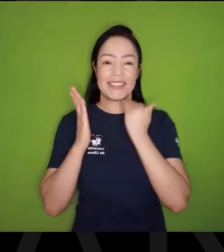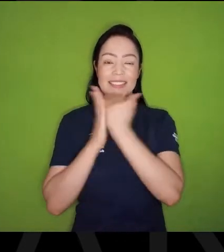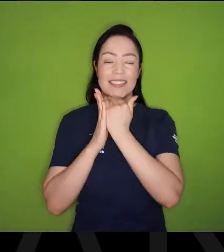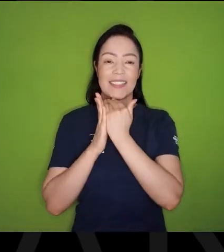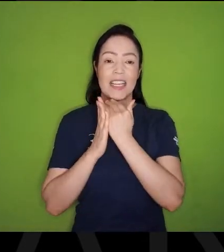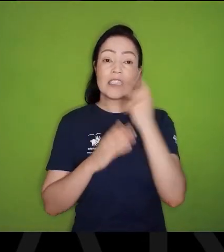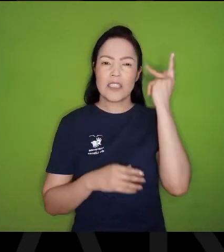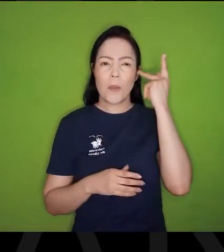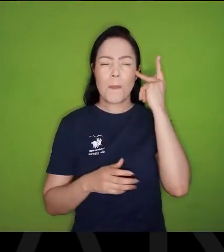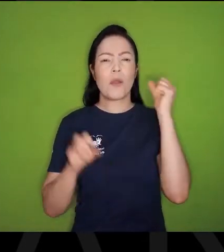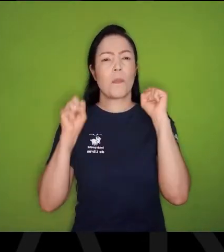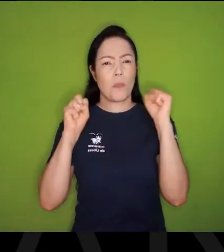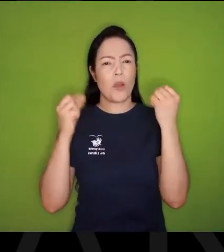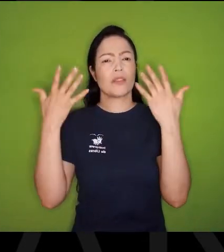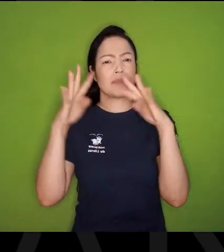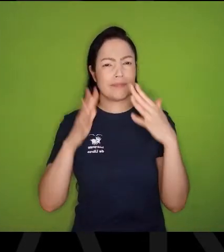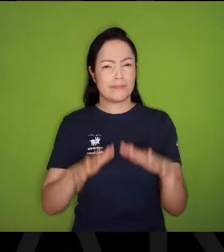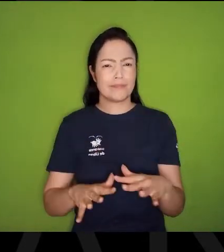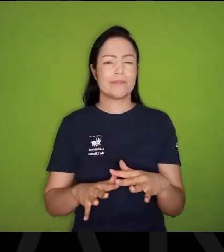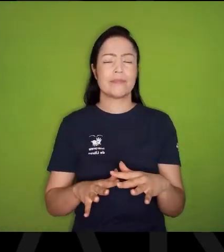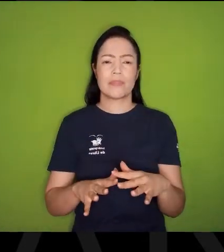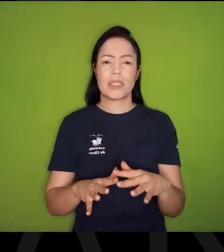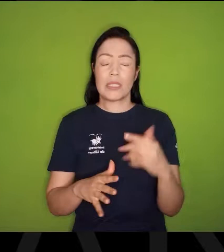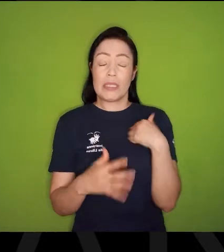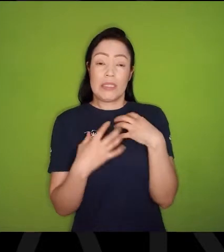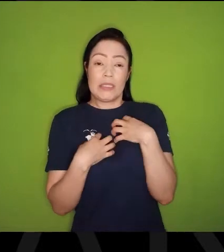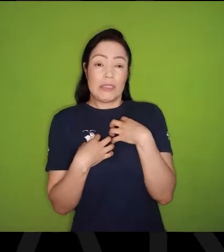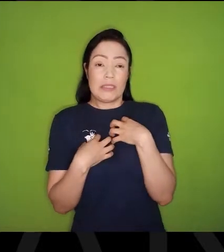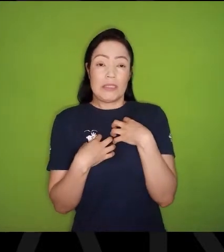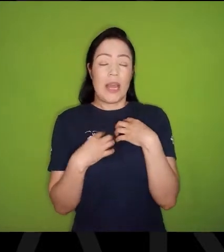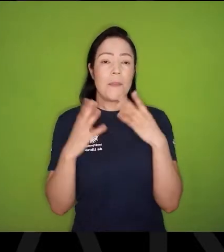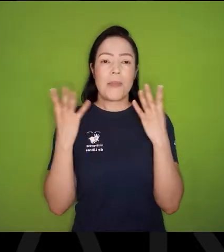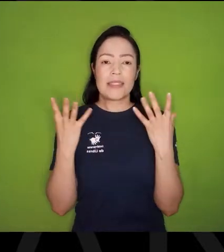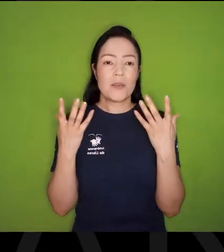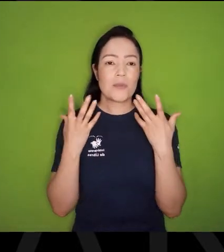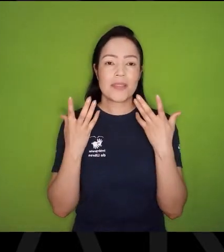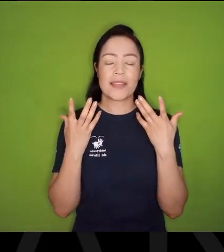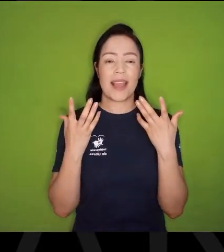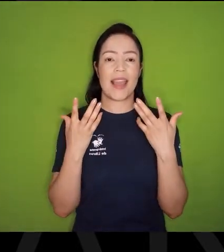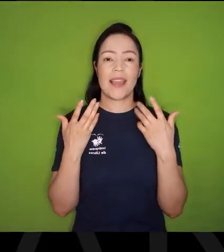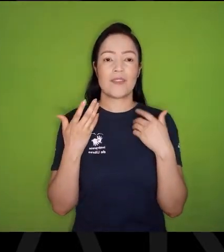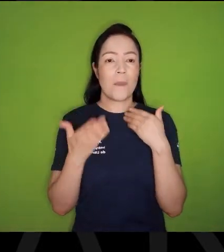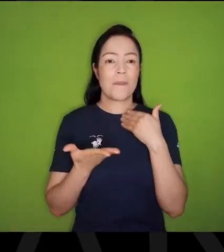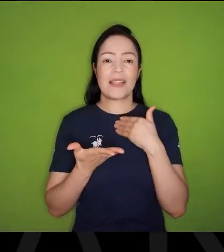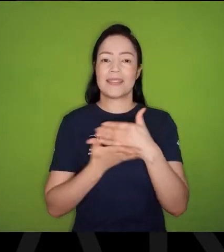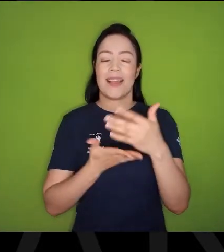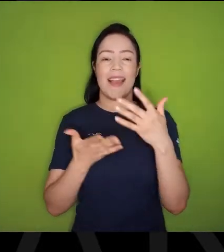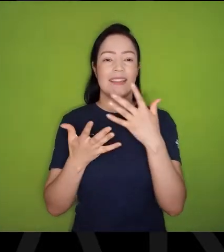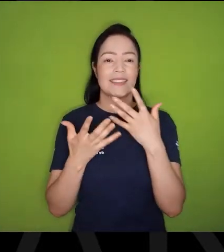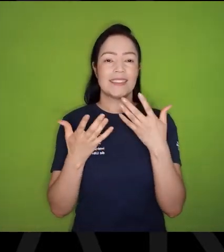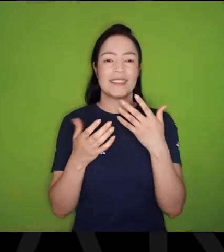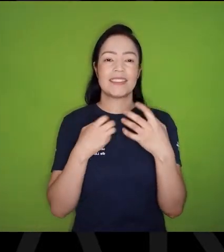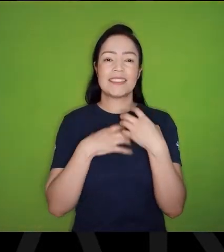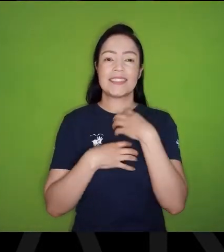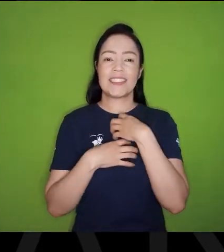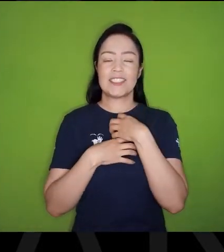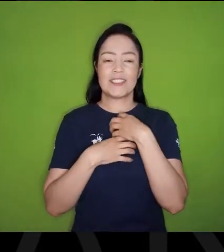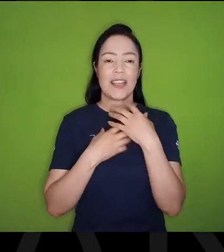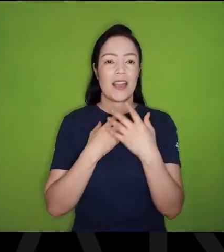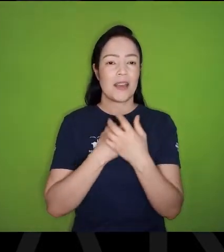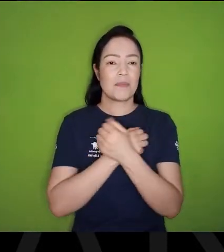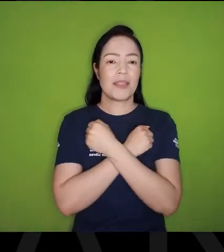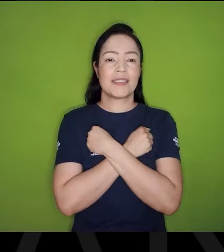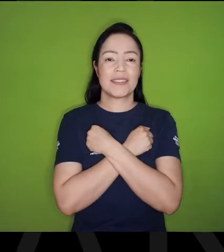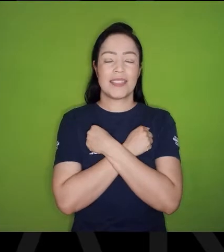te diluir, Tem tudo para te atropelar, E eu queria ser batizado e abraçado pelo Mário de Andrade.